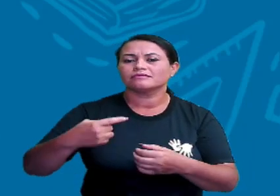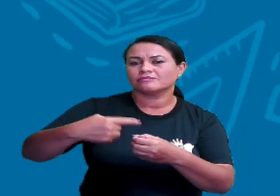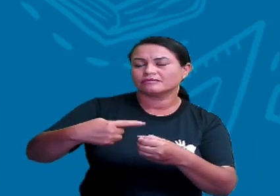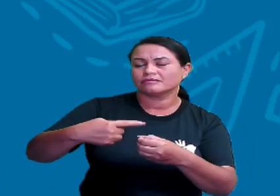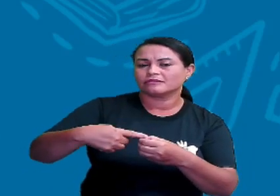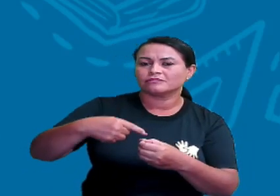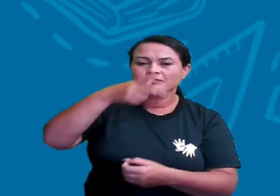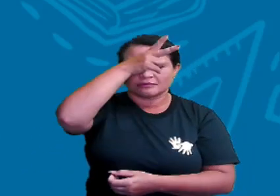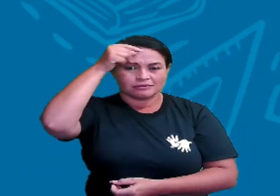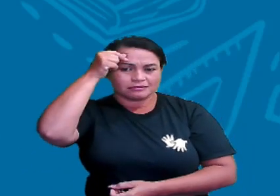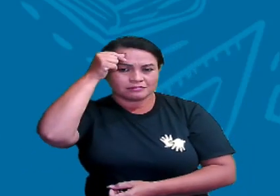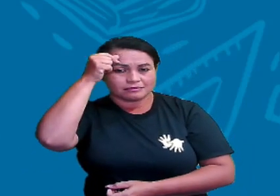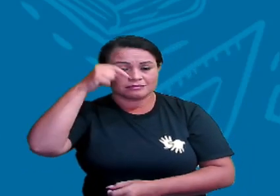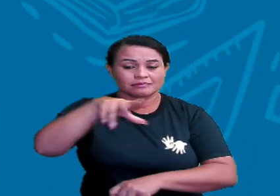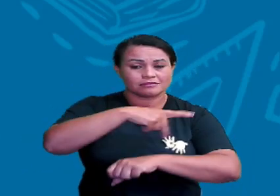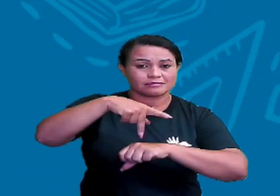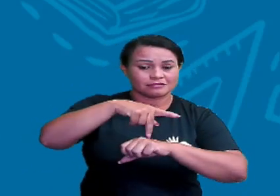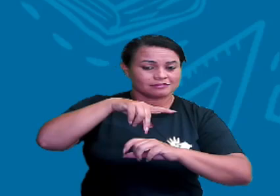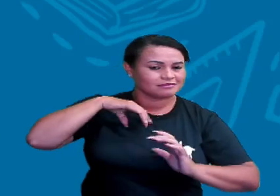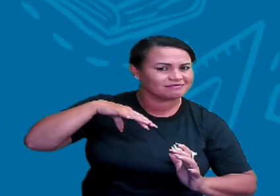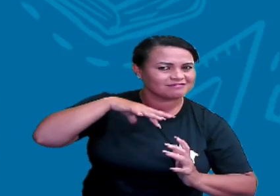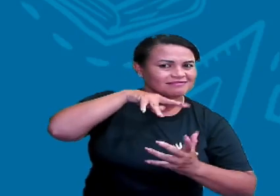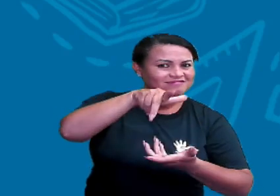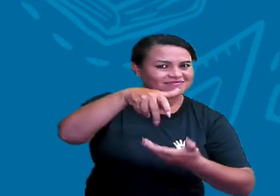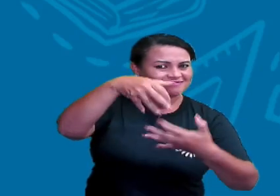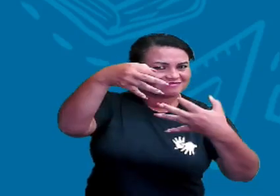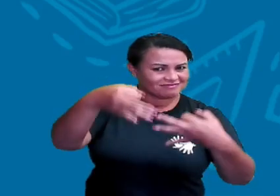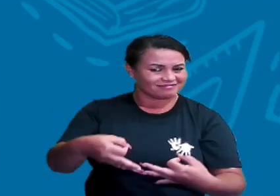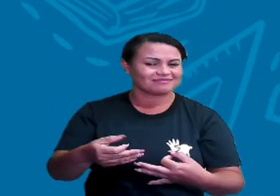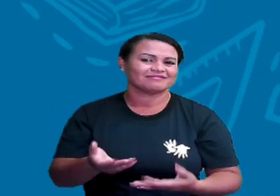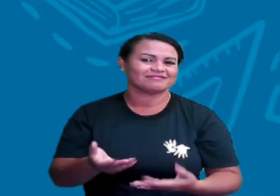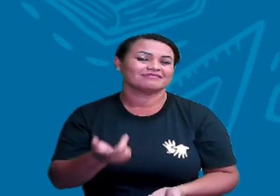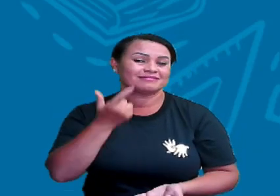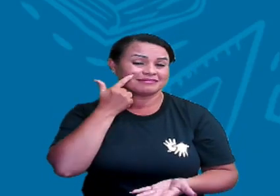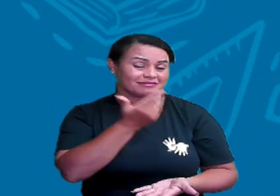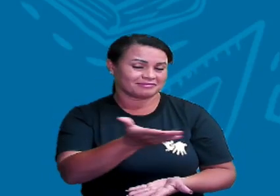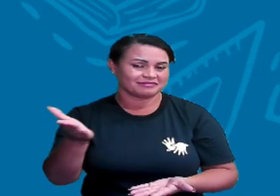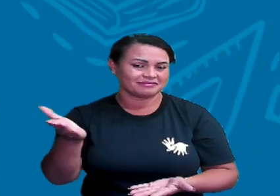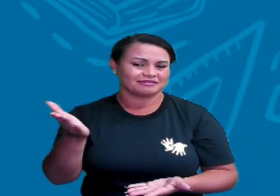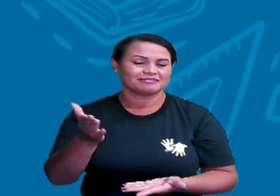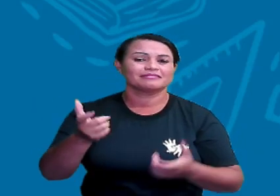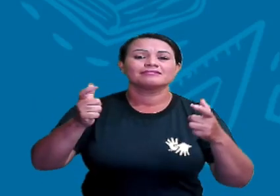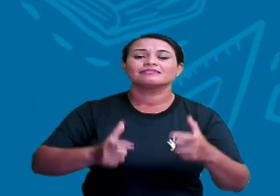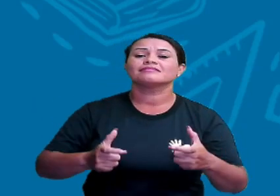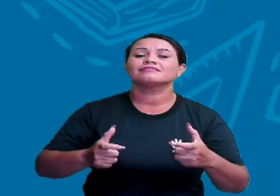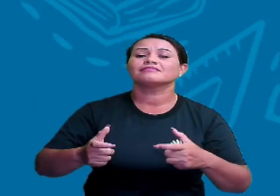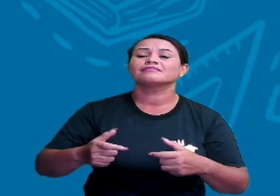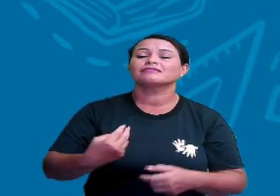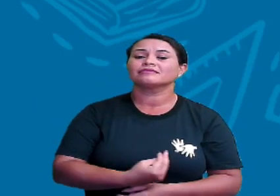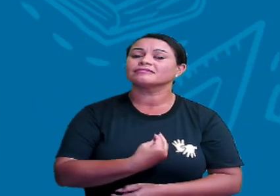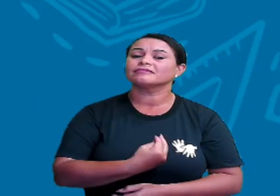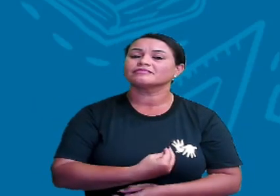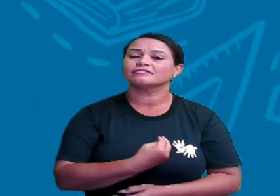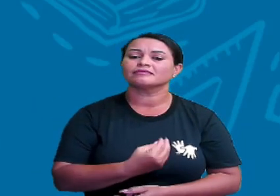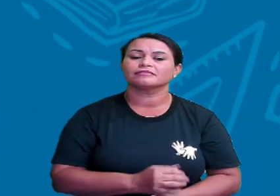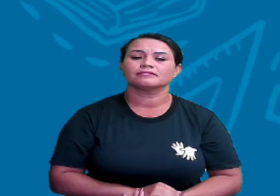nosso país, do nosso planeta. Tá certo, gente? Então, está aí, espaço geográfico, o lugar onde vivemos.